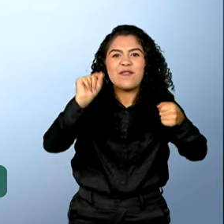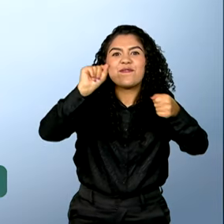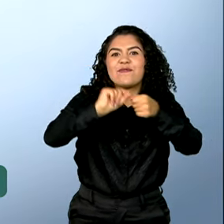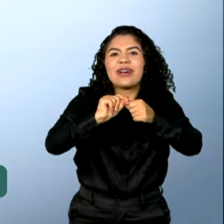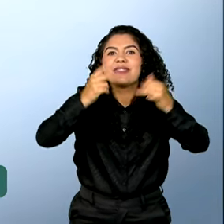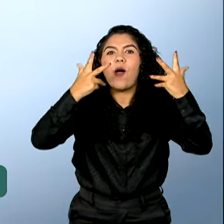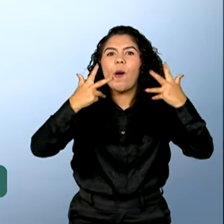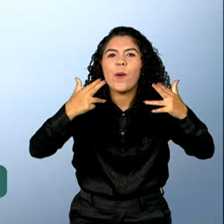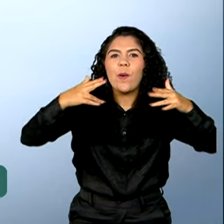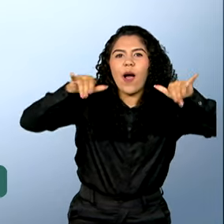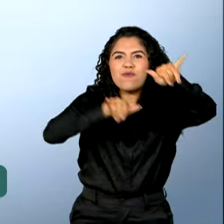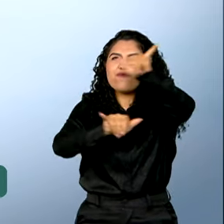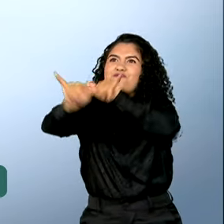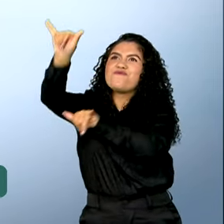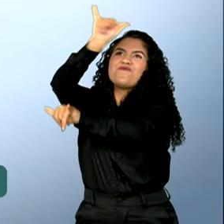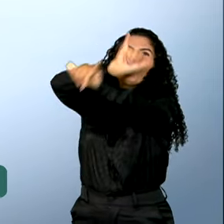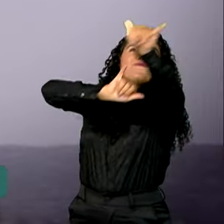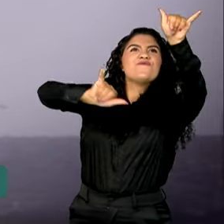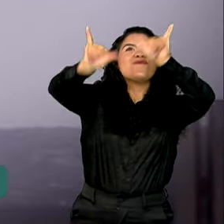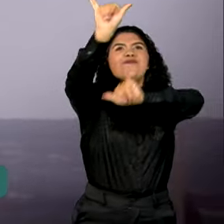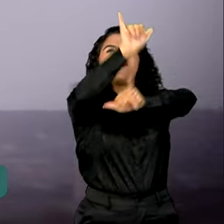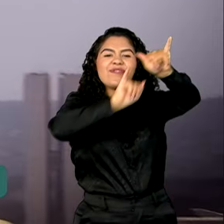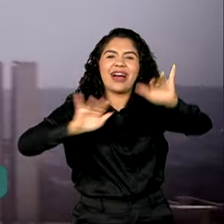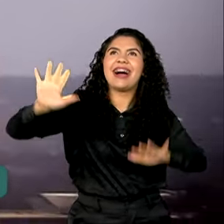nos ares da capital do país.